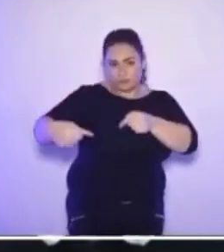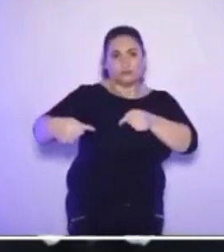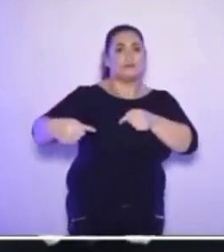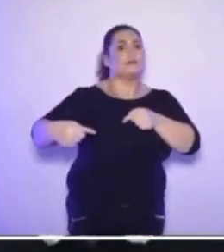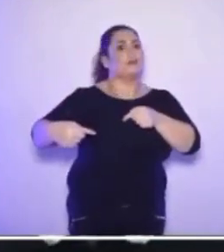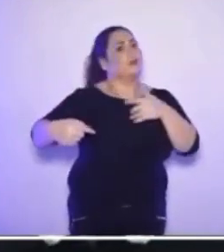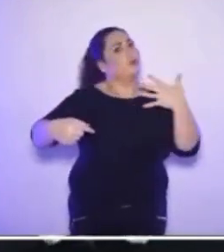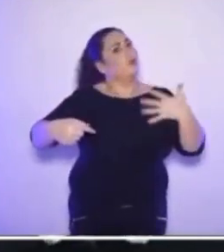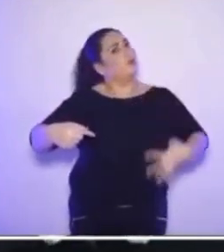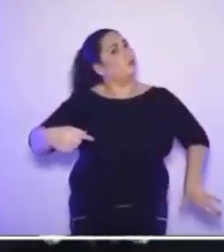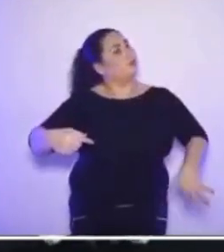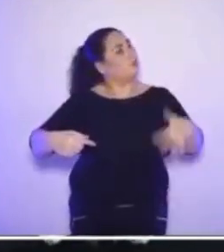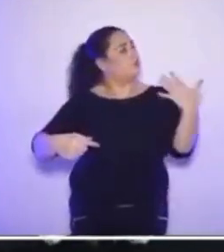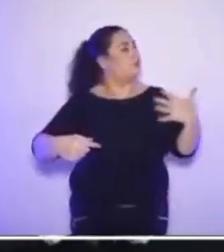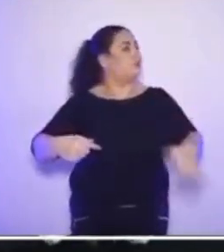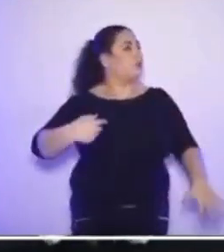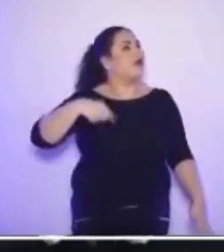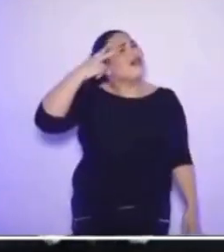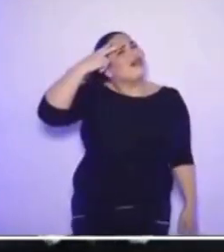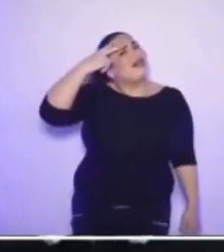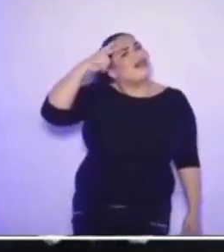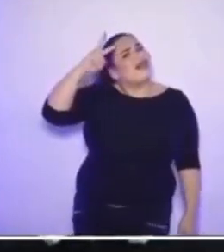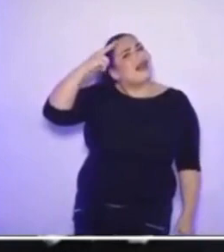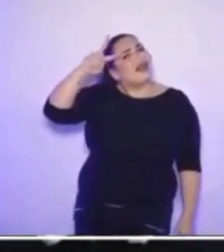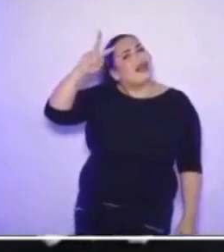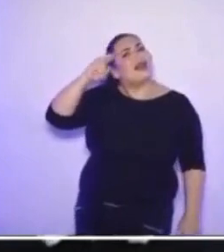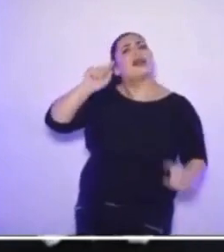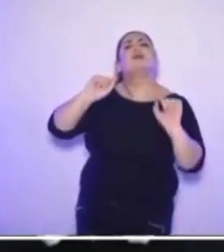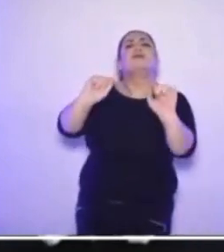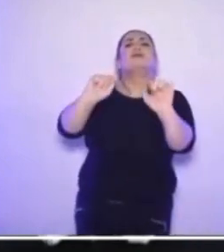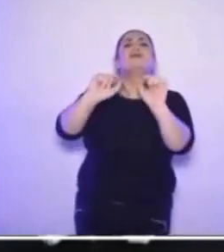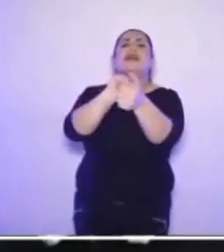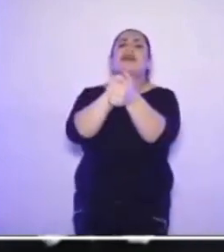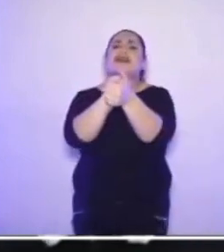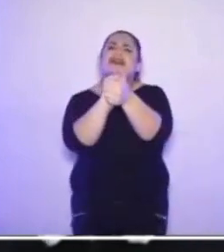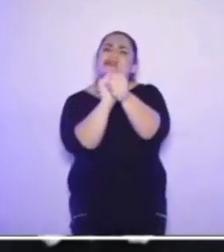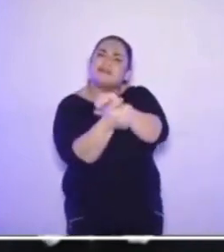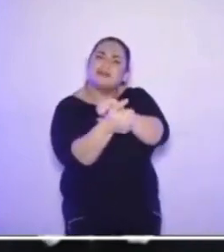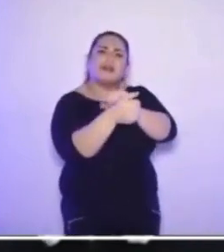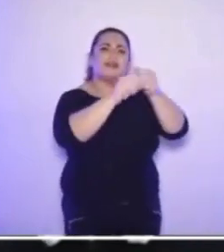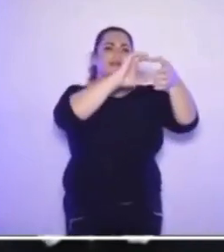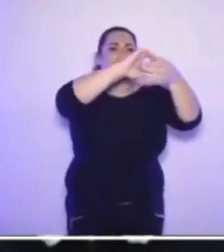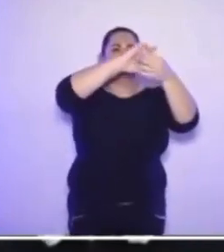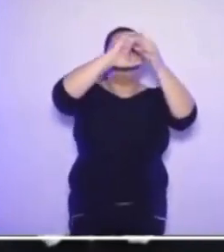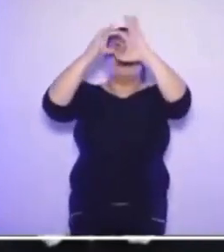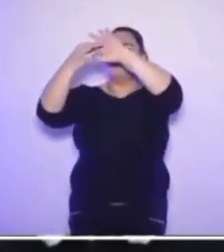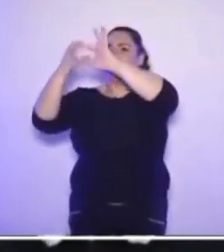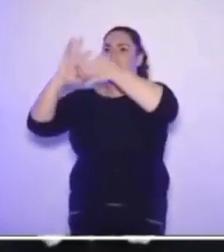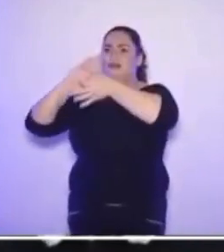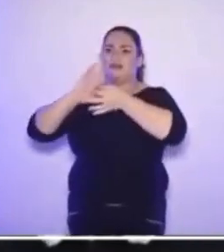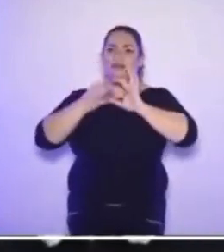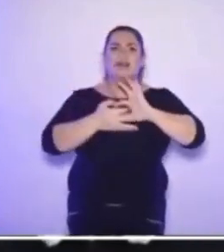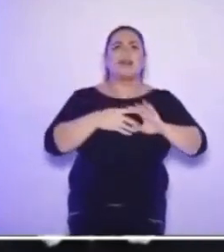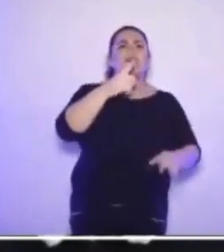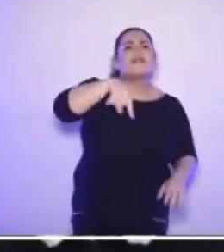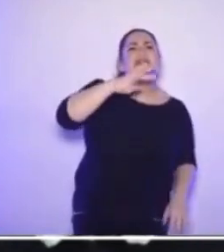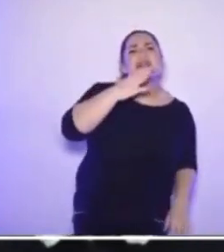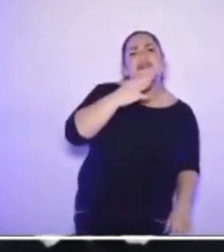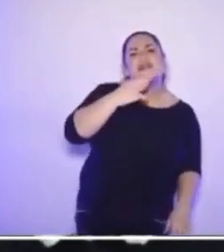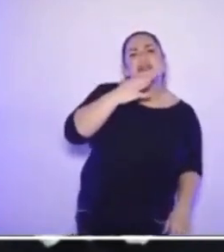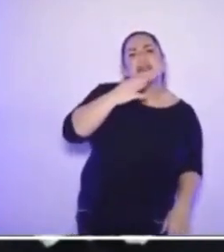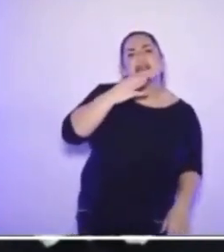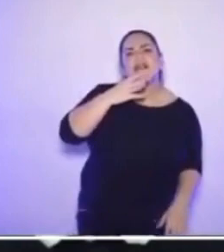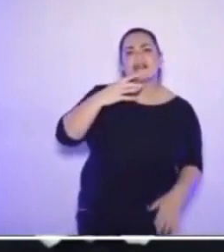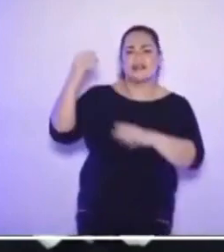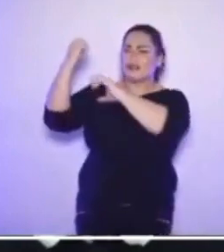Me faz lembrar aquele esporte olímpico que vocês todos sabem, o salto com vara. O sujeito pega uma